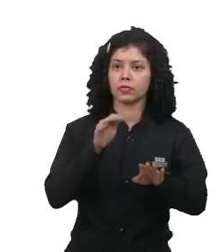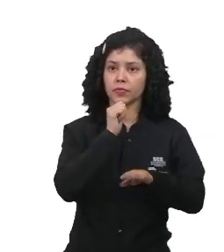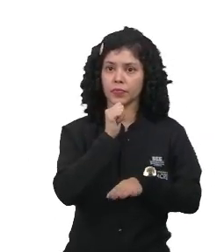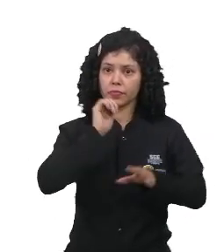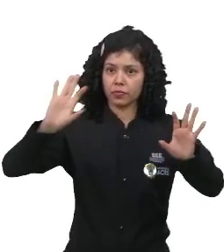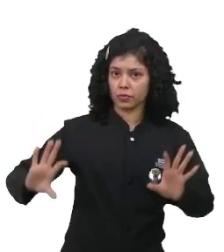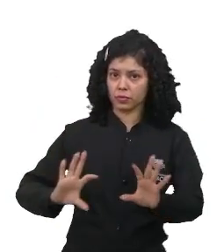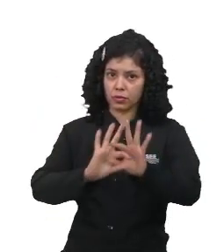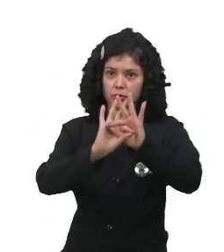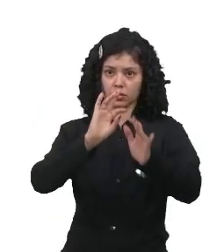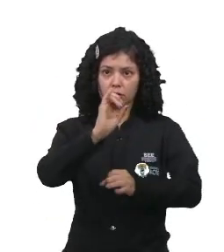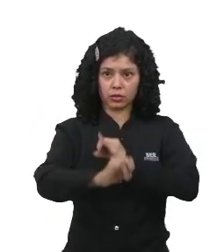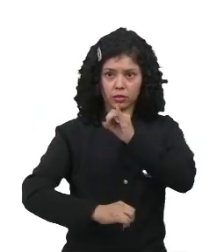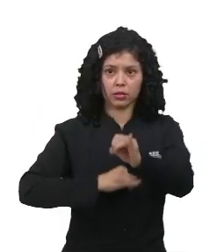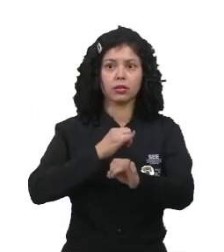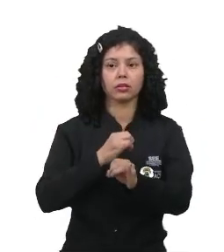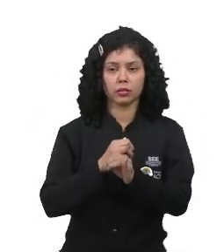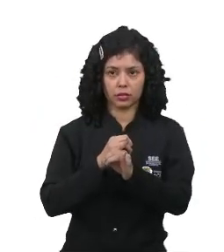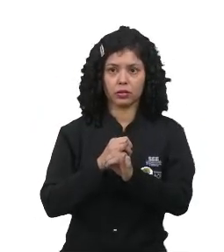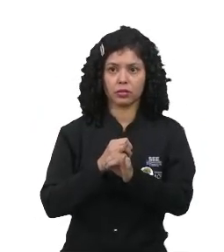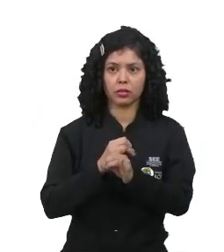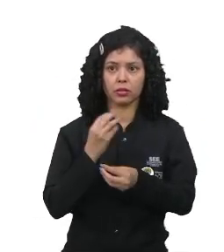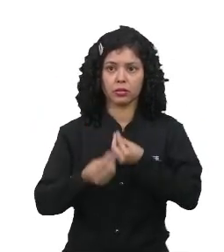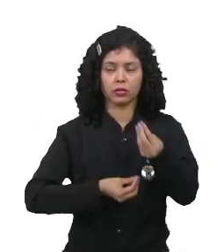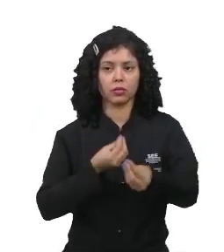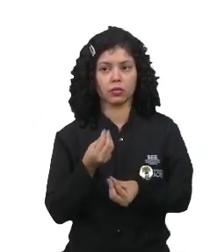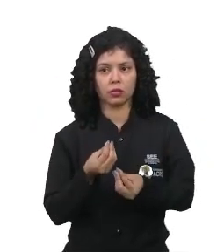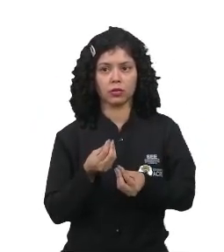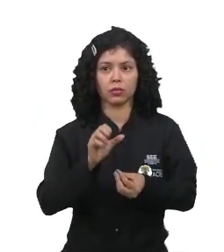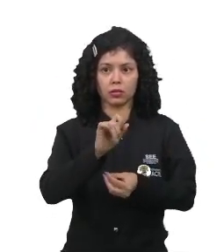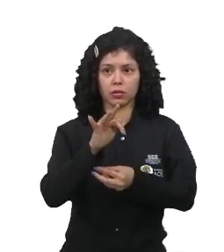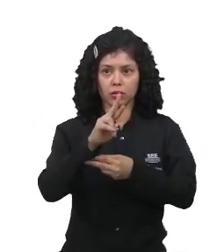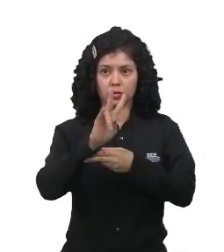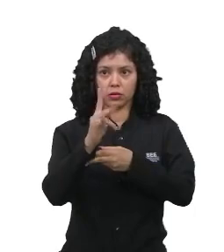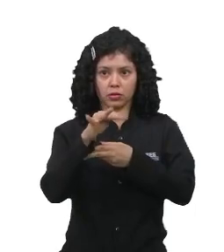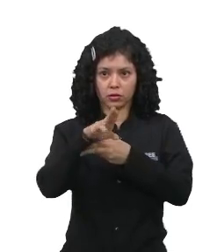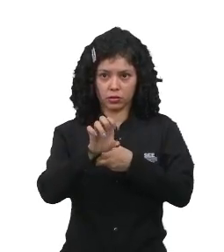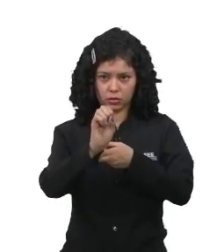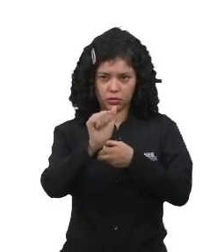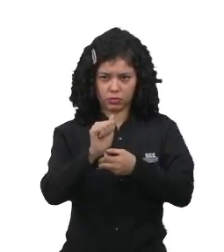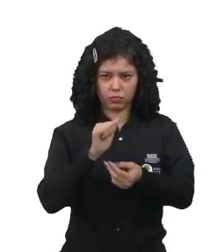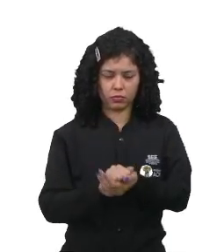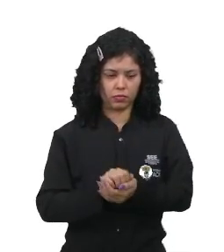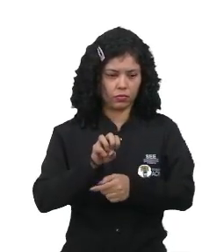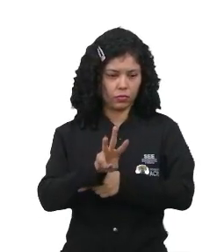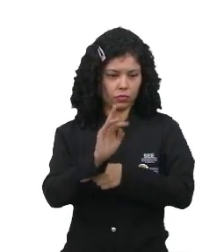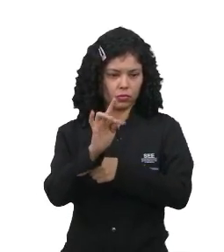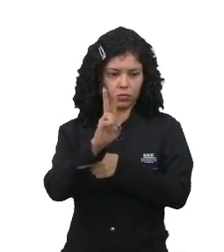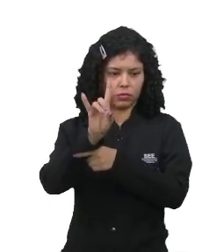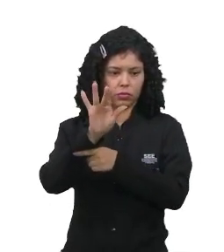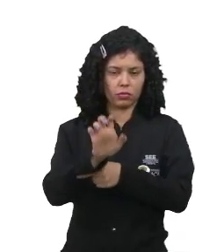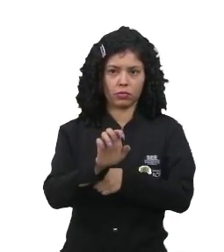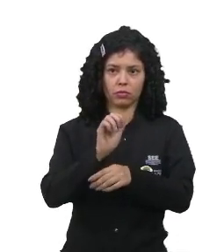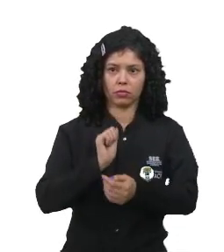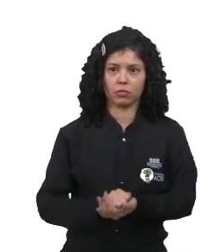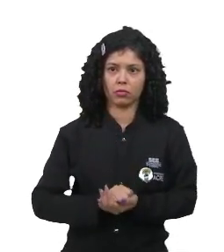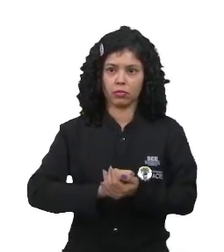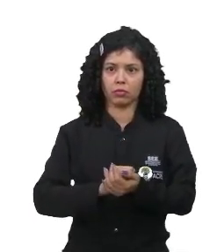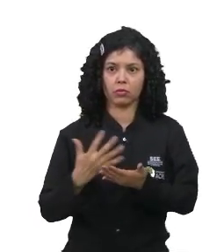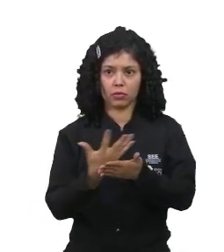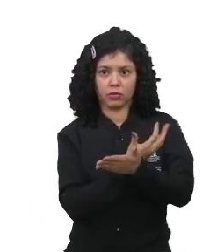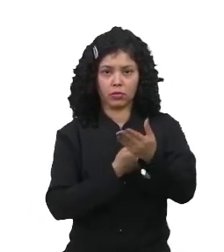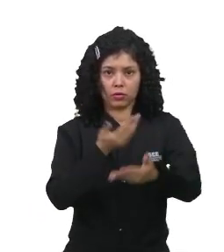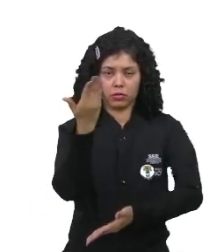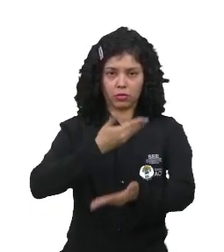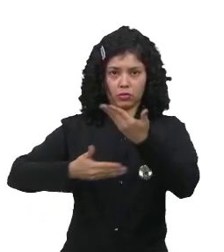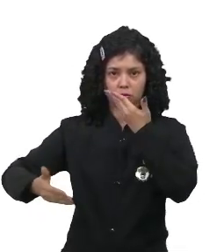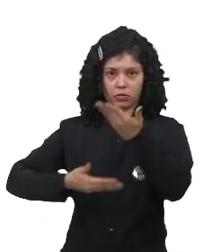dispositivos conectados à internet, como smart homes e wearables, que coletam e